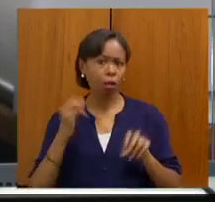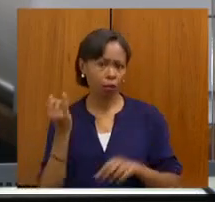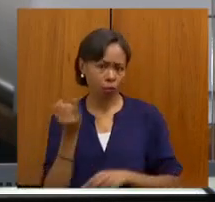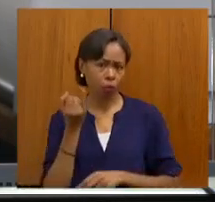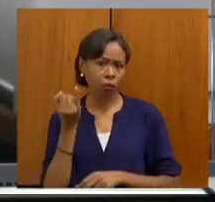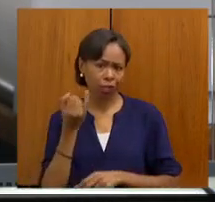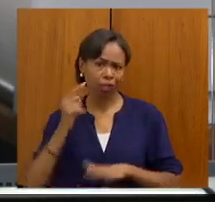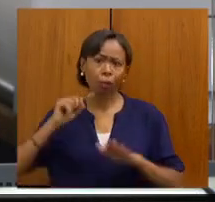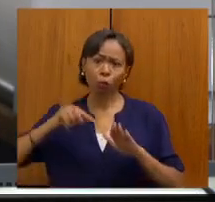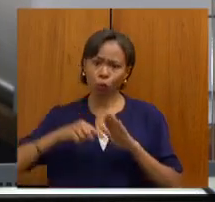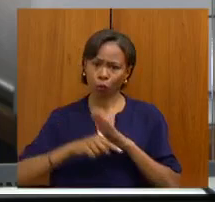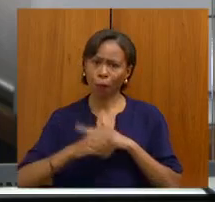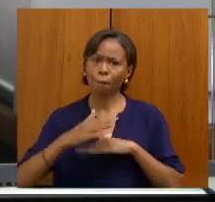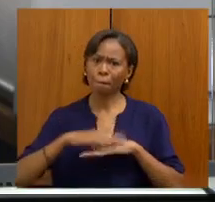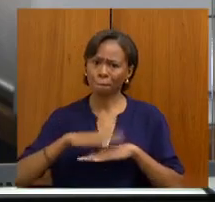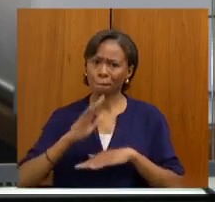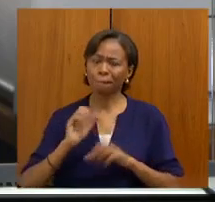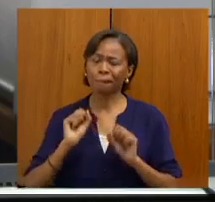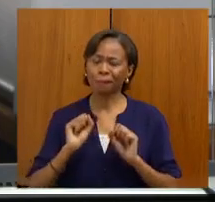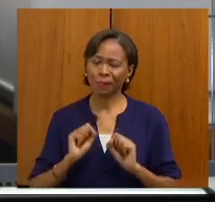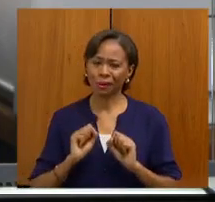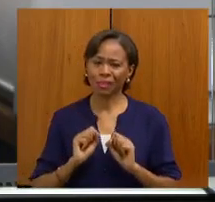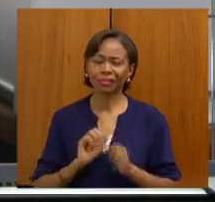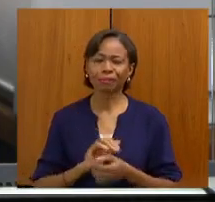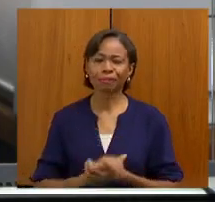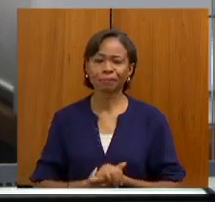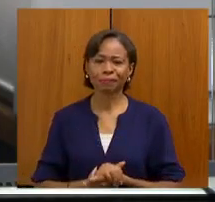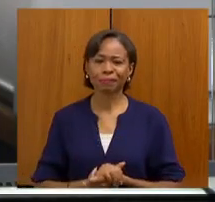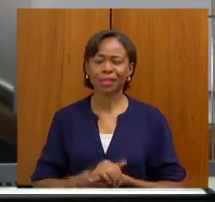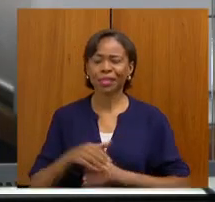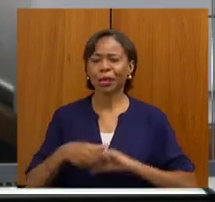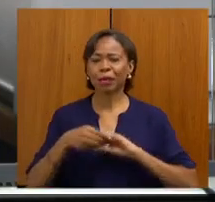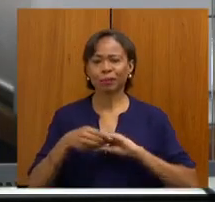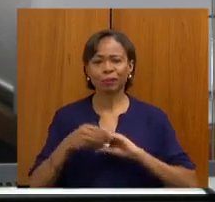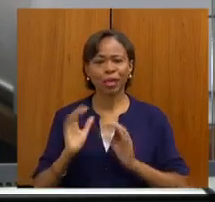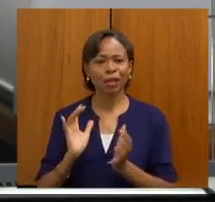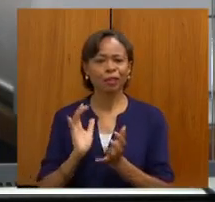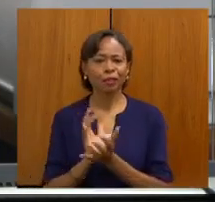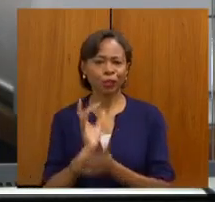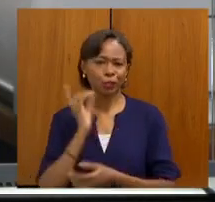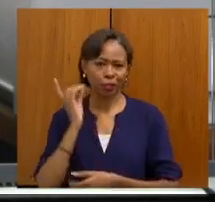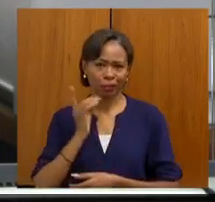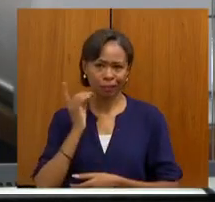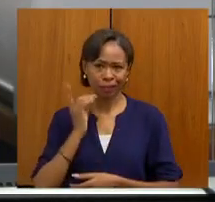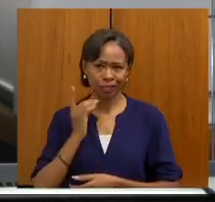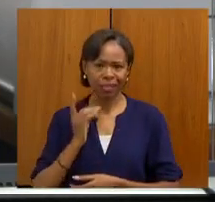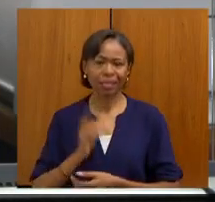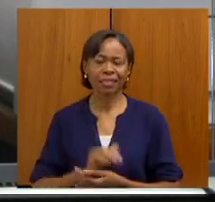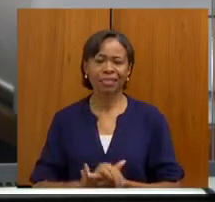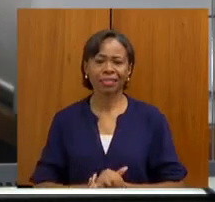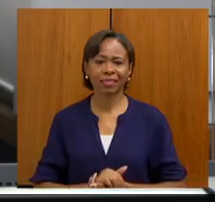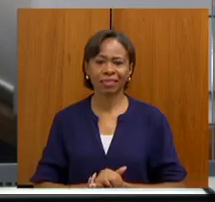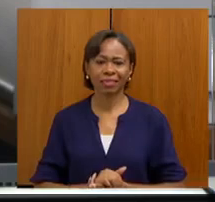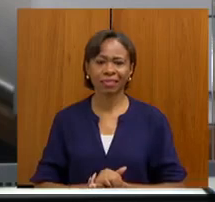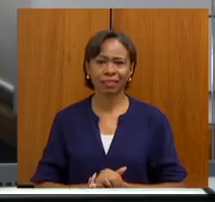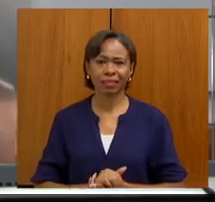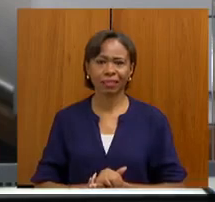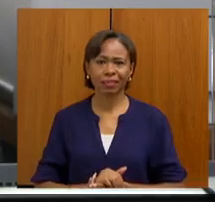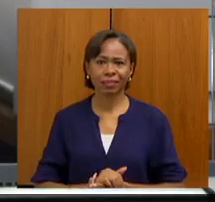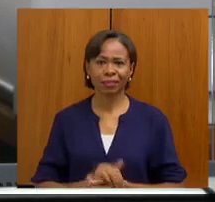aprofundar mais. Então, em seu nome, queria cumprimentar a todos os deputados presentes. Aqui ao meu lado, André Quintão,